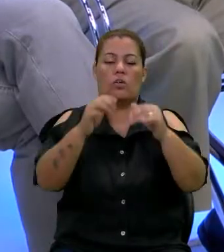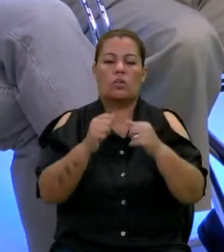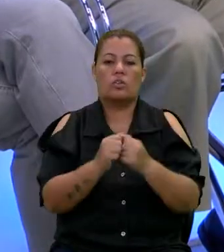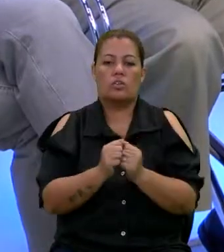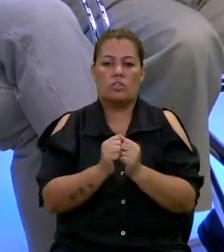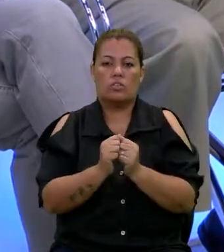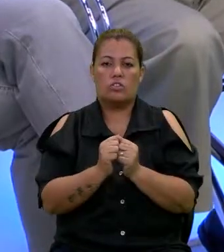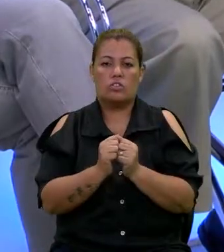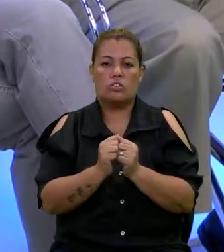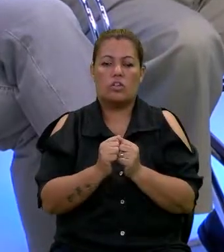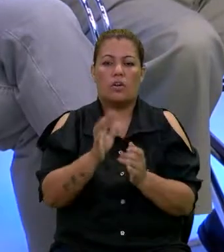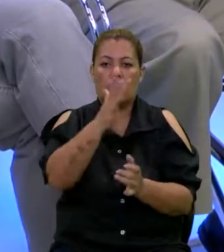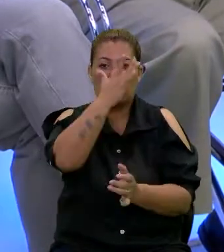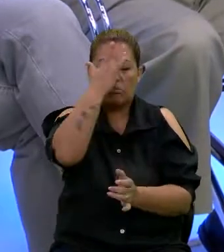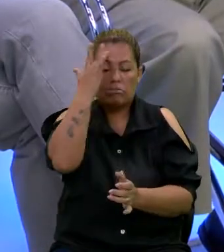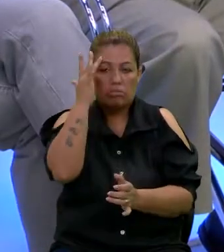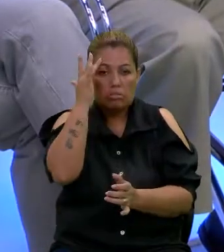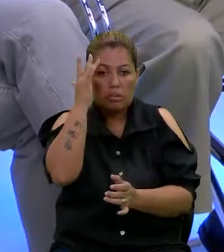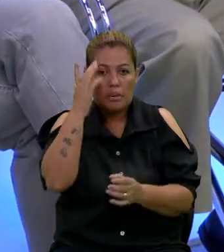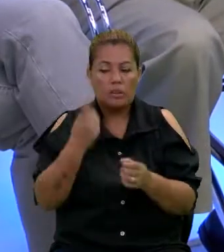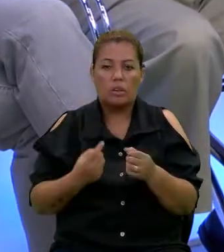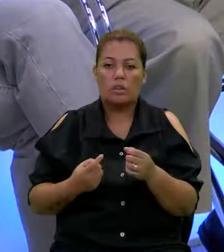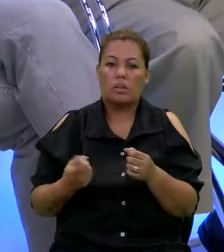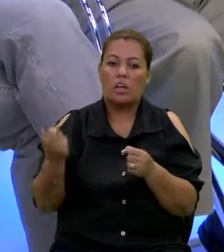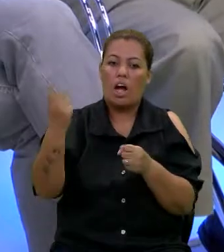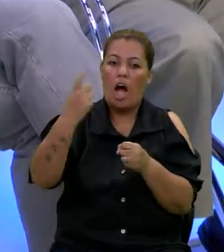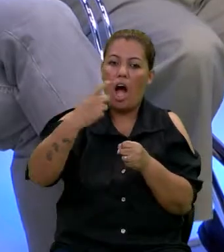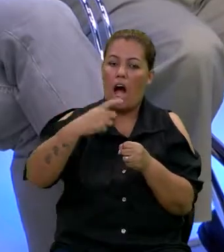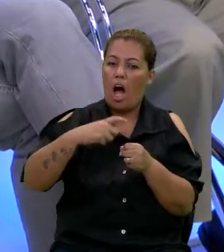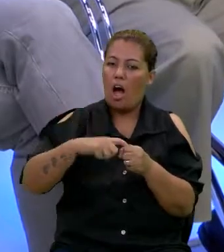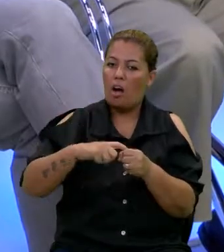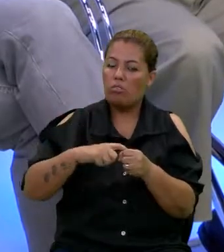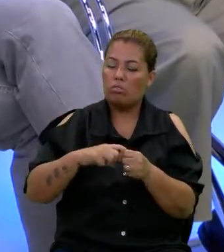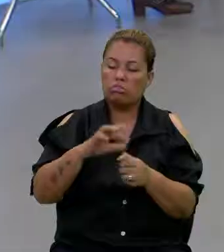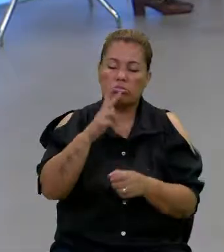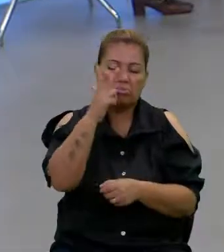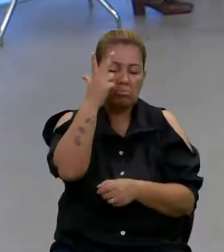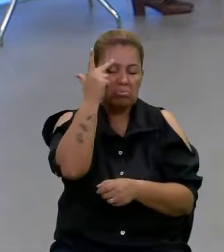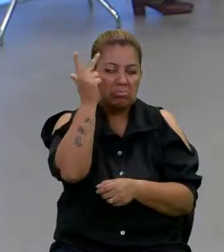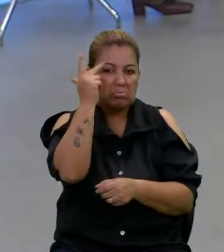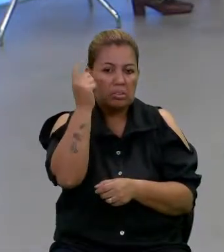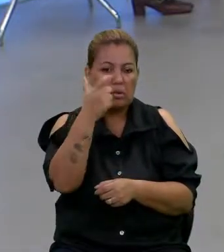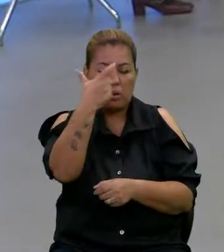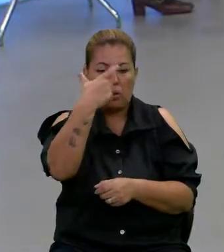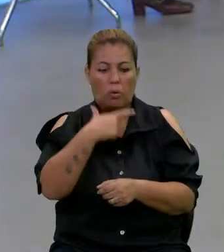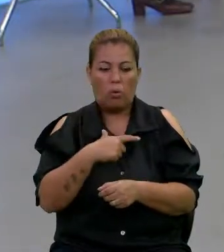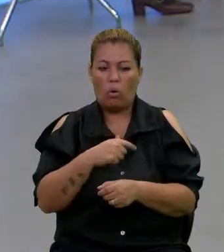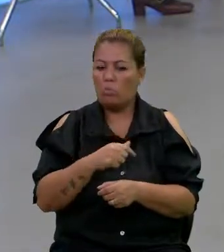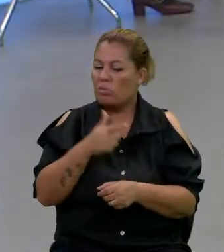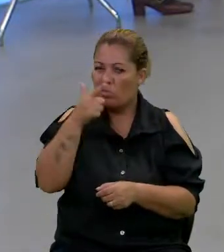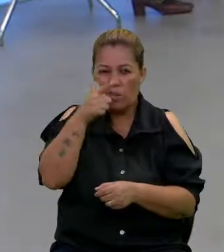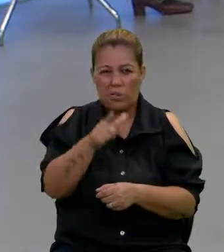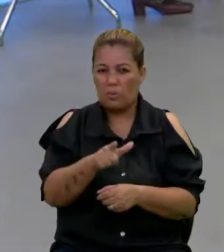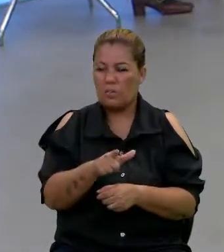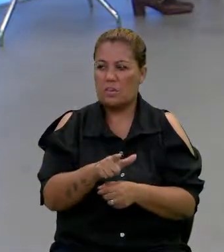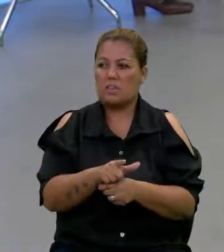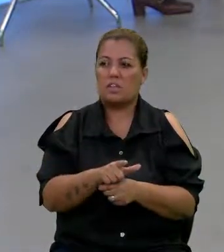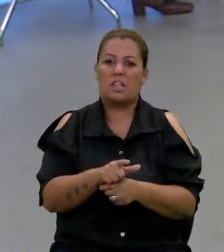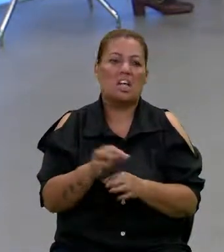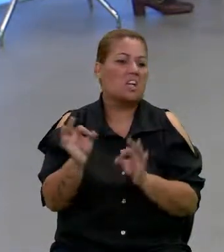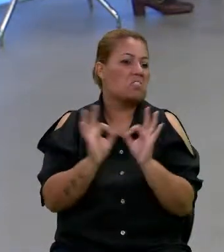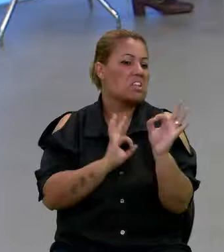a pessoa voltar a uma atividade normal, o corpo não vai aguentar, ele não vai estar